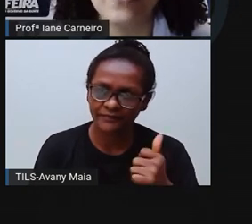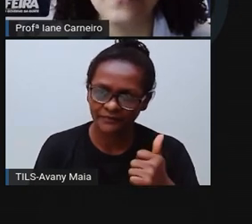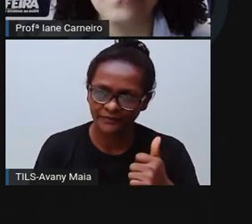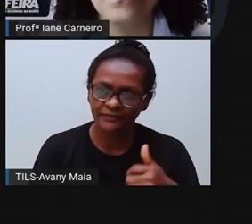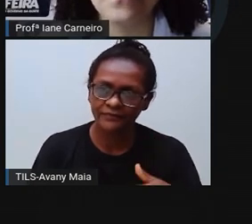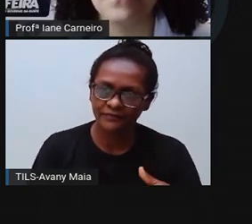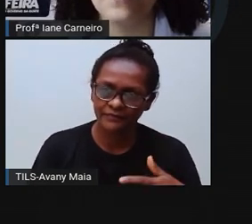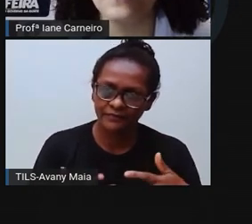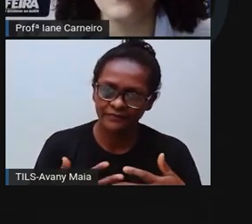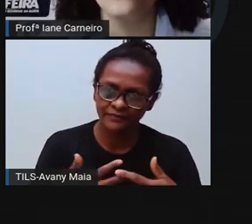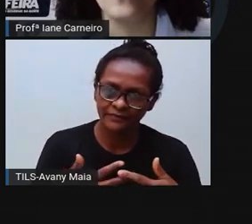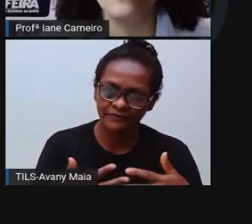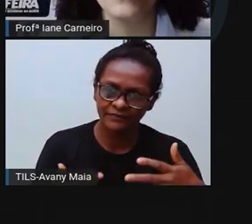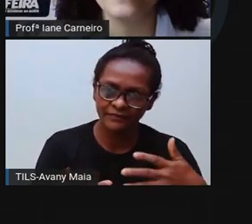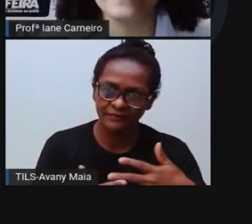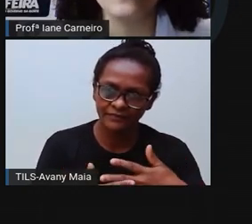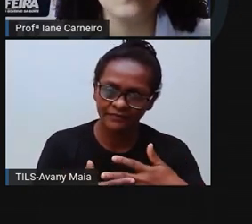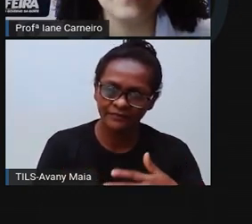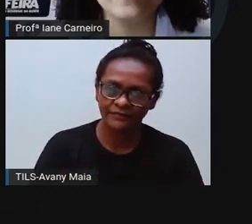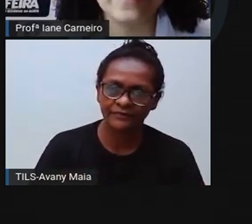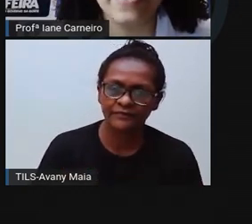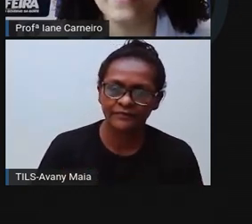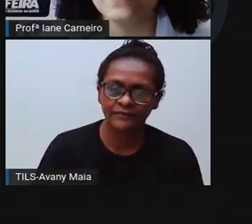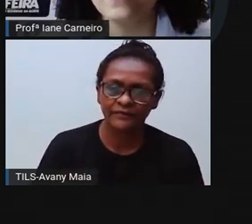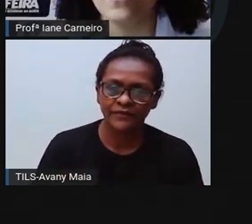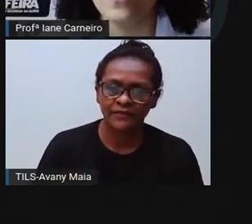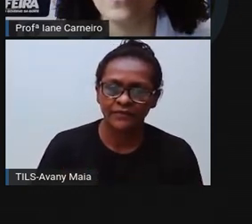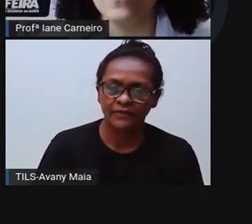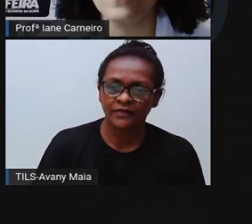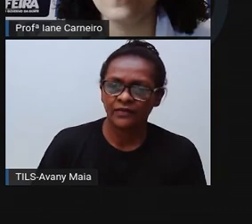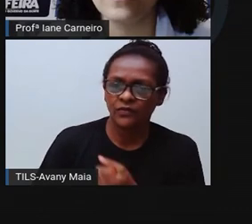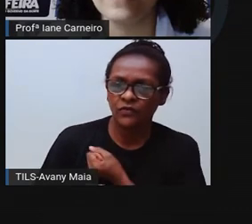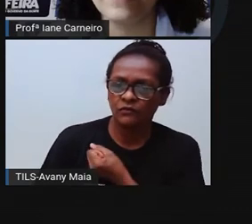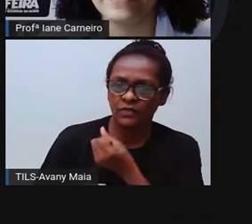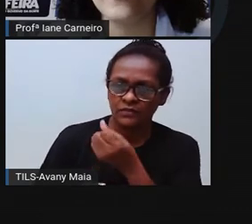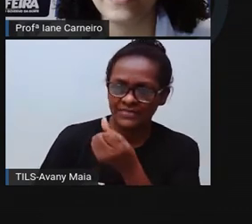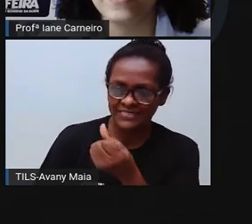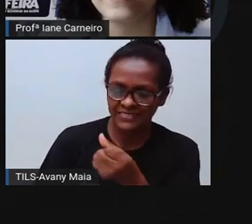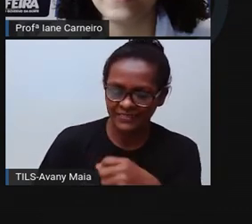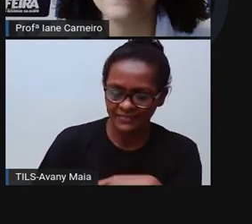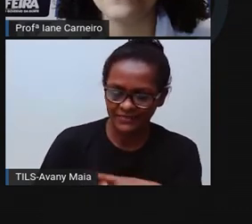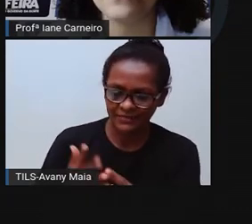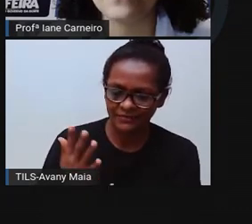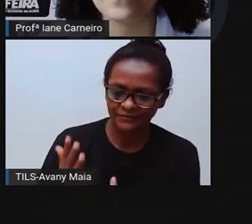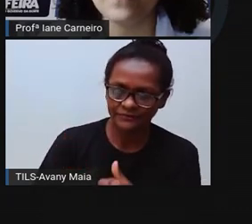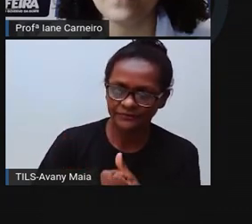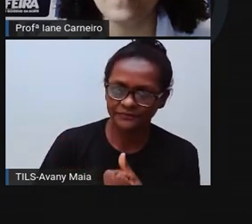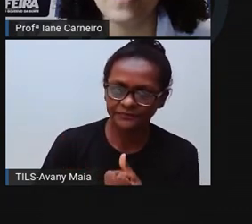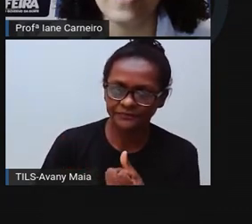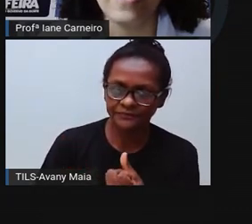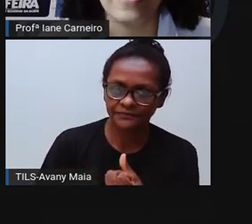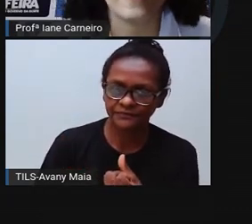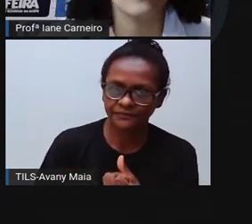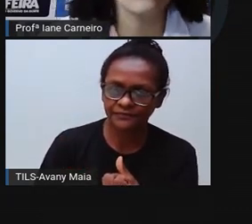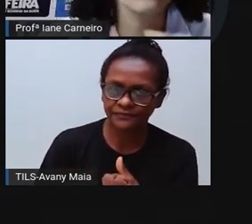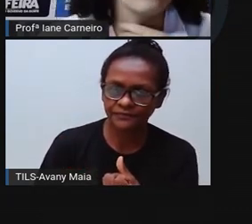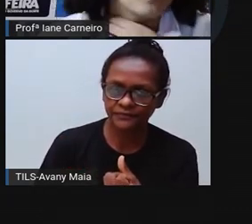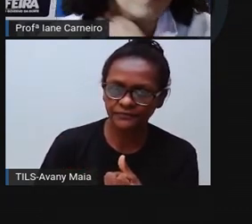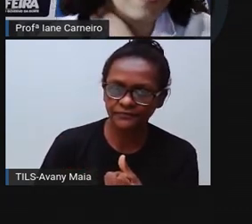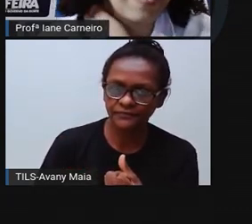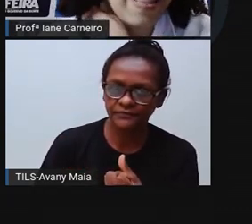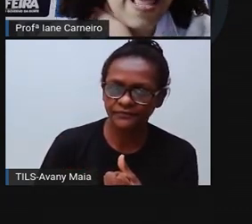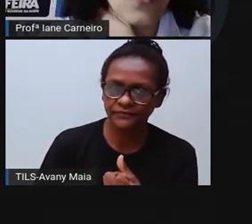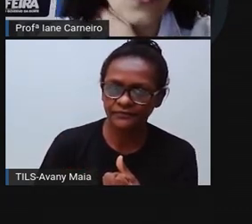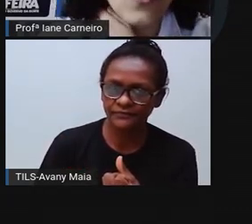Tá certo? Vamos pro brinquedo número 6. Ó. Que brinquedo é esse? É o